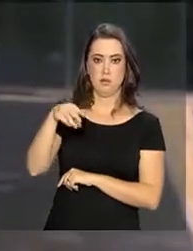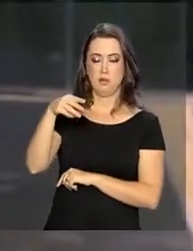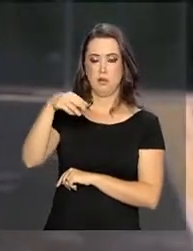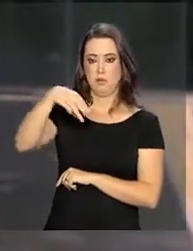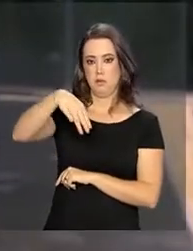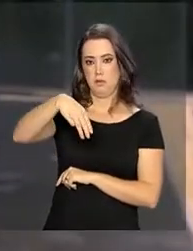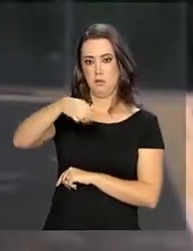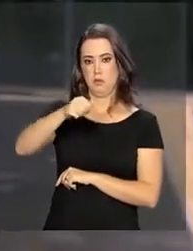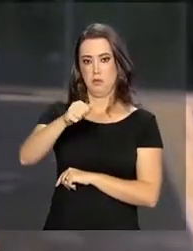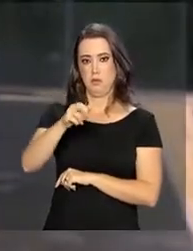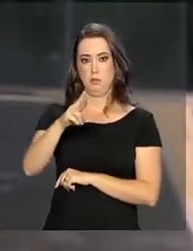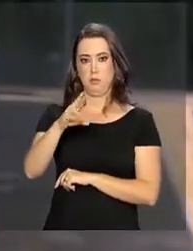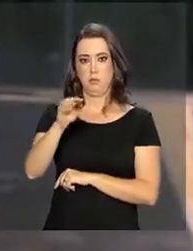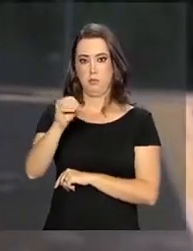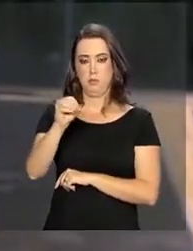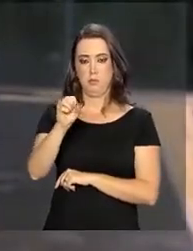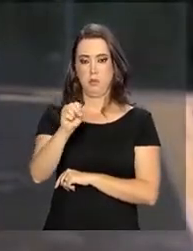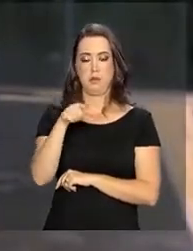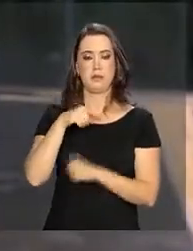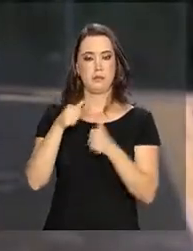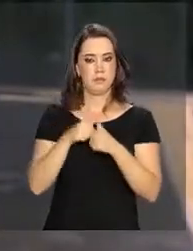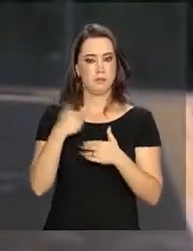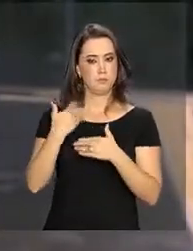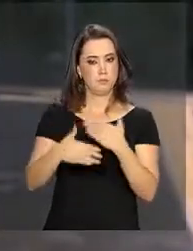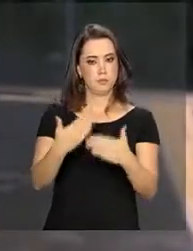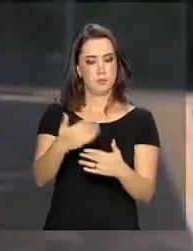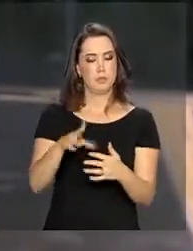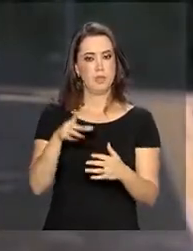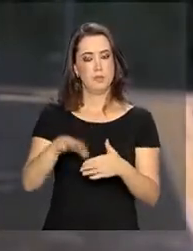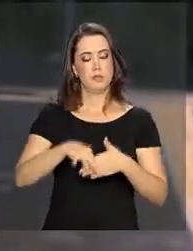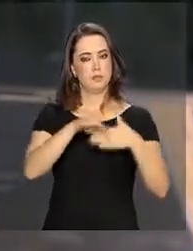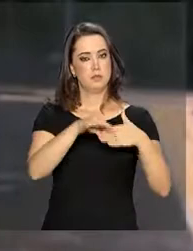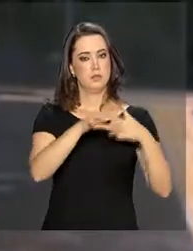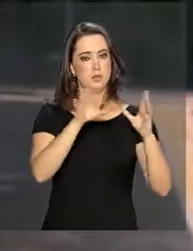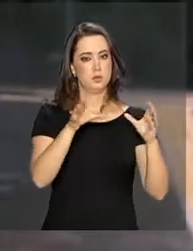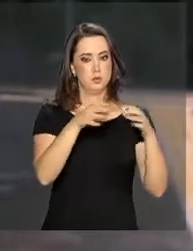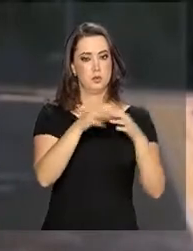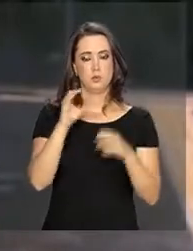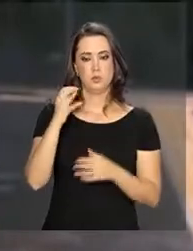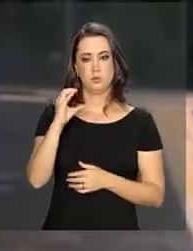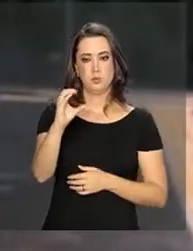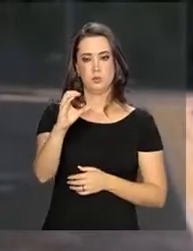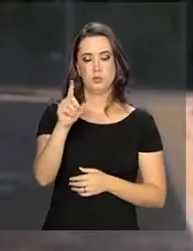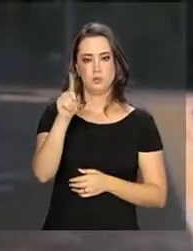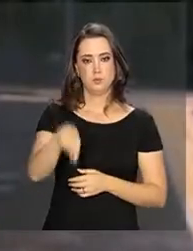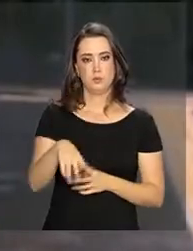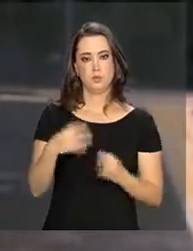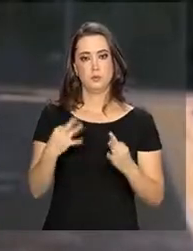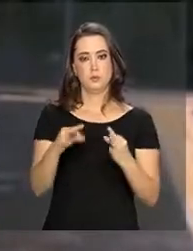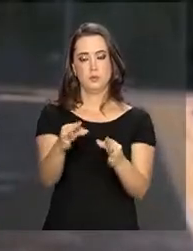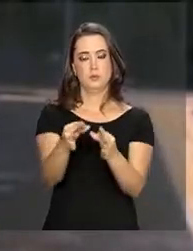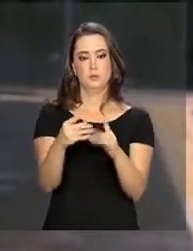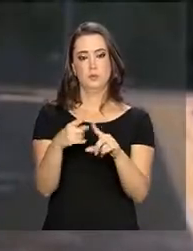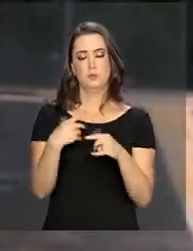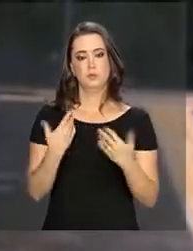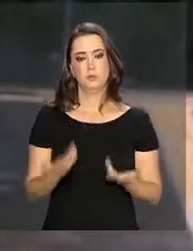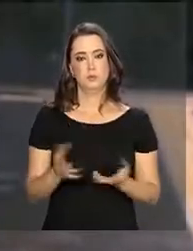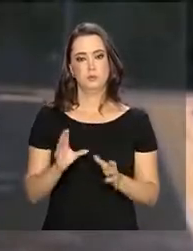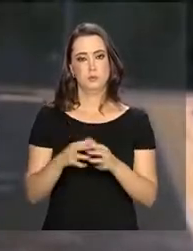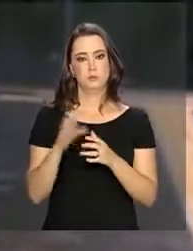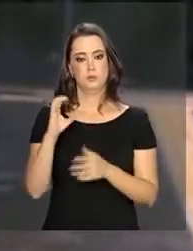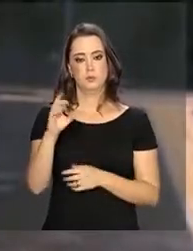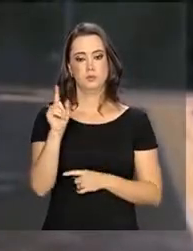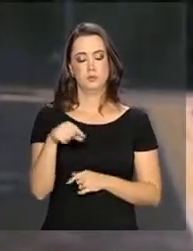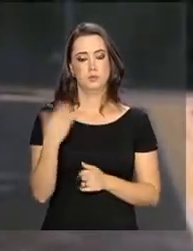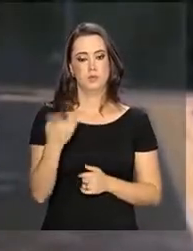Pontes, que recebeu hoje, está recebendo durante todo o dia, líderes dessa área, né, da área de Ciência e Tecnologia, a área da